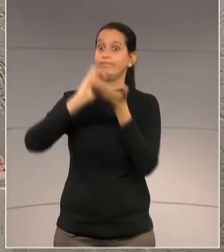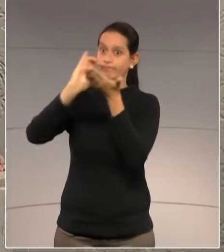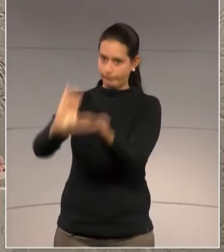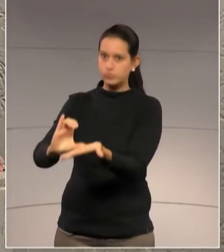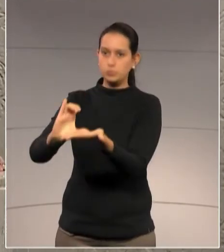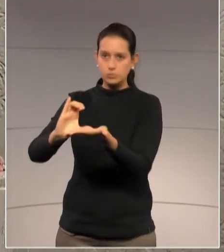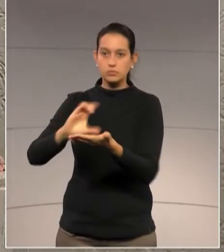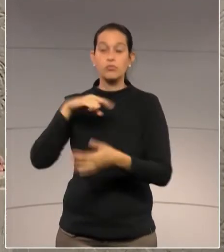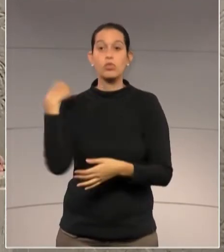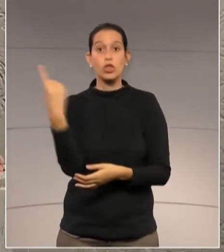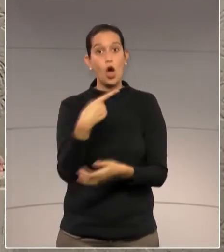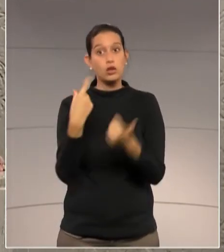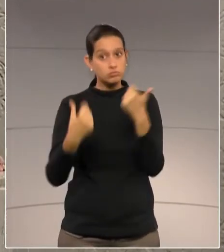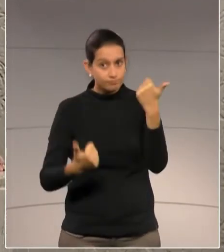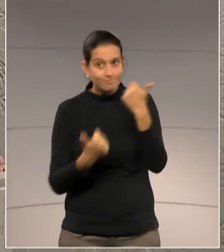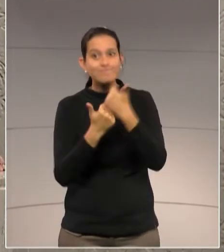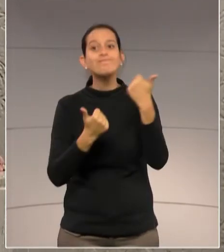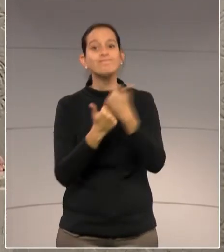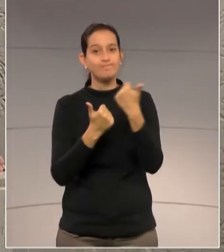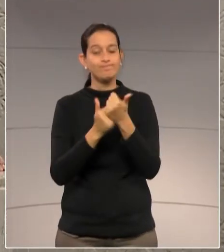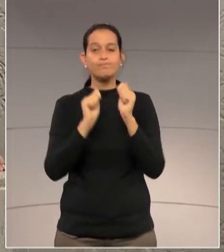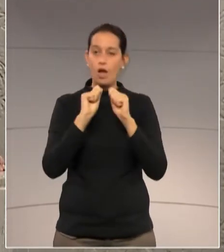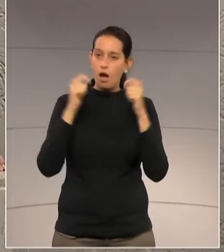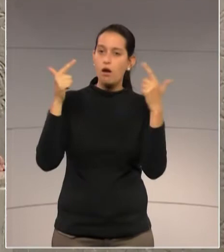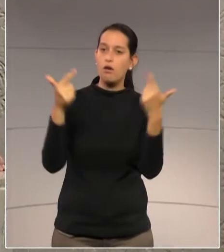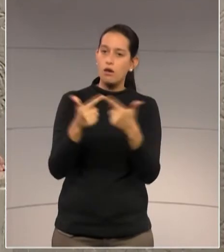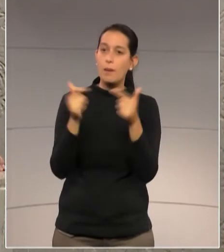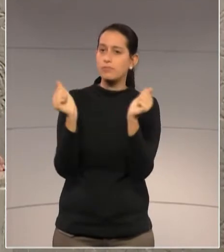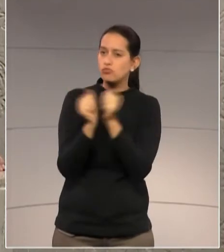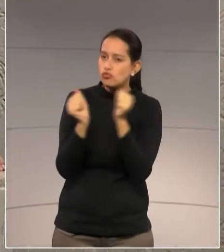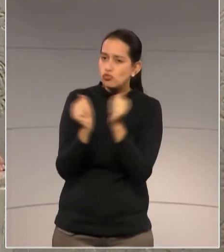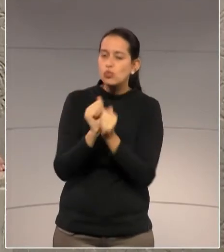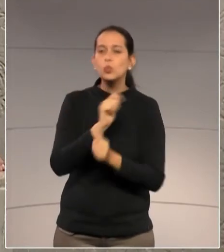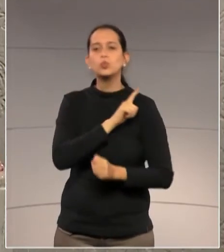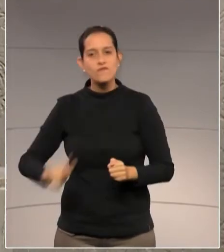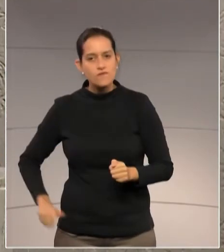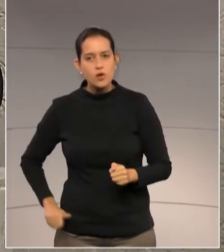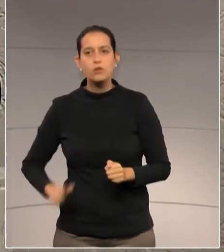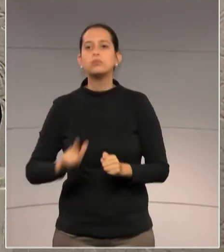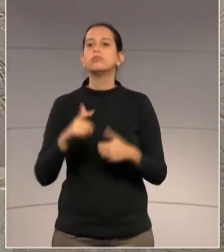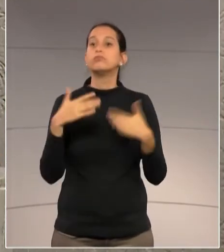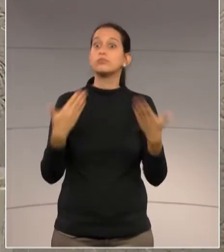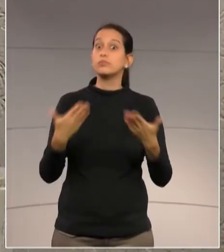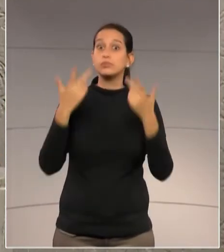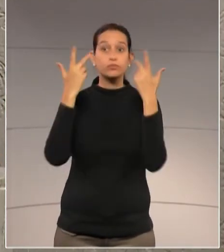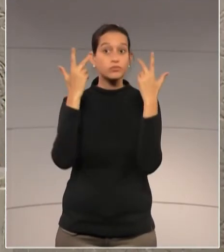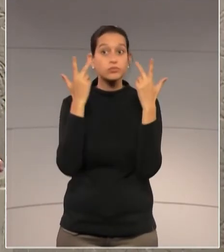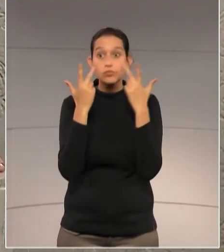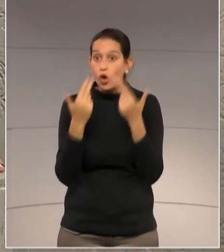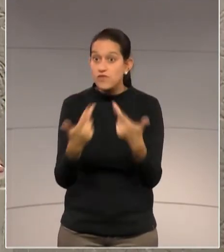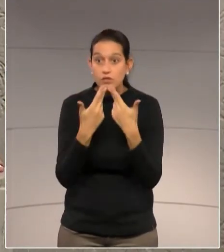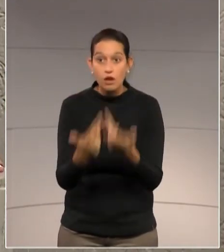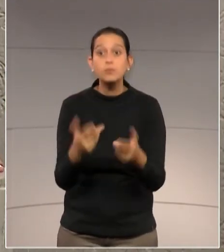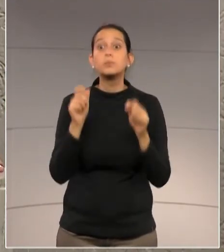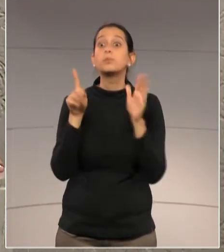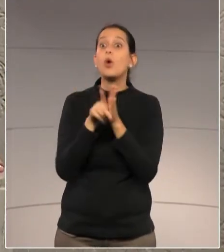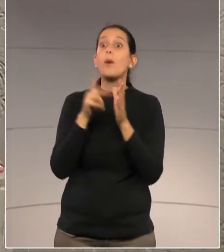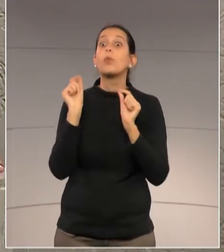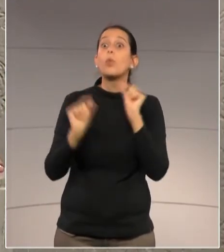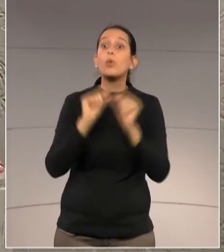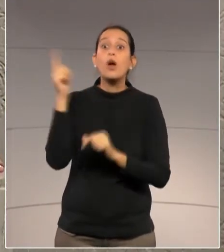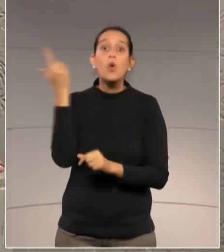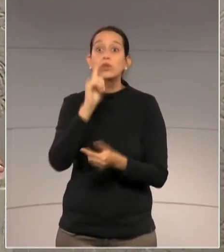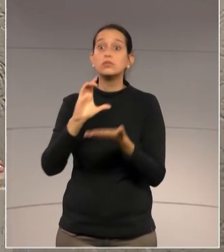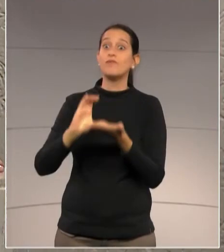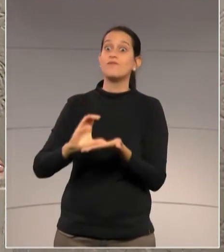governador que, com o banco de projetos, está inovando na nossa história, porque tem projeto para buscar investimento, nós